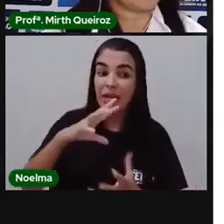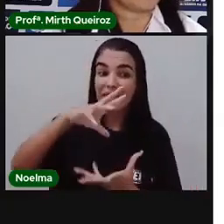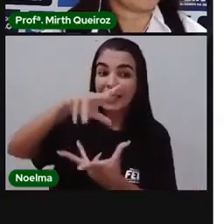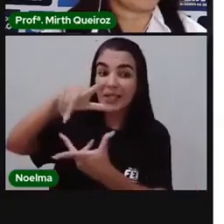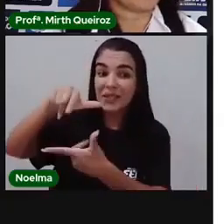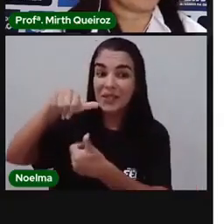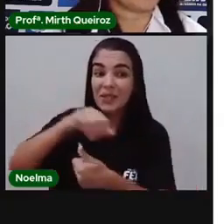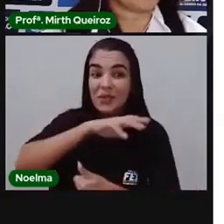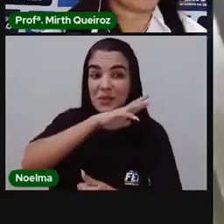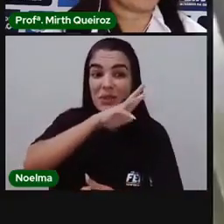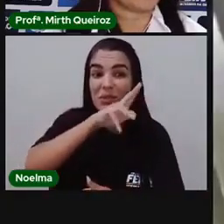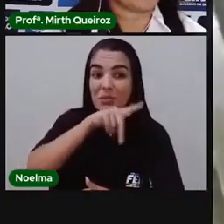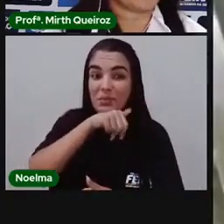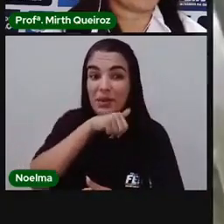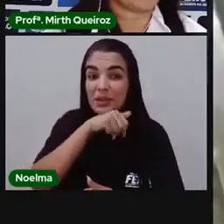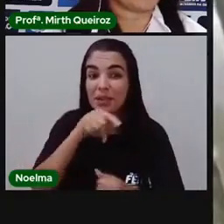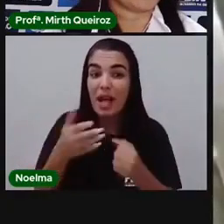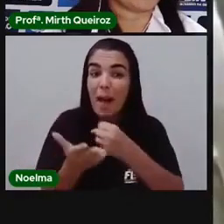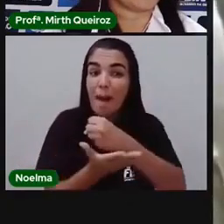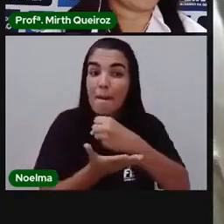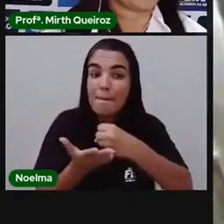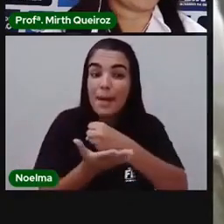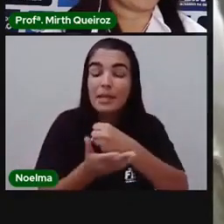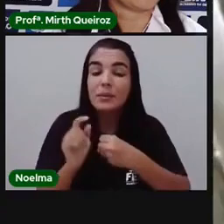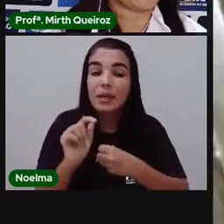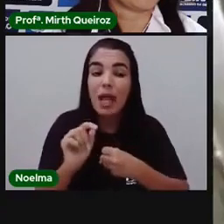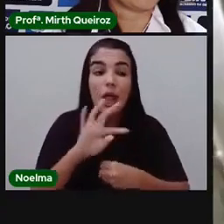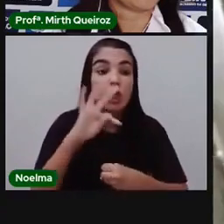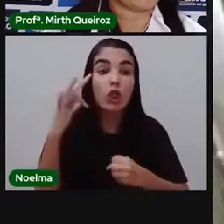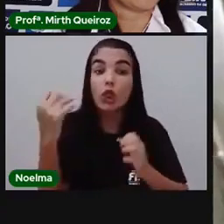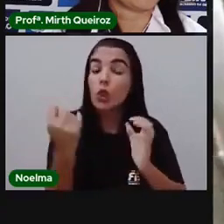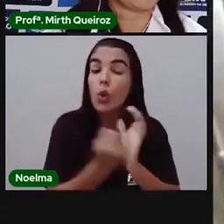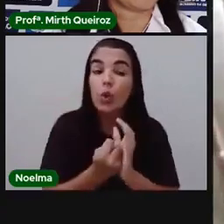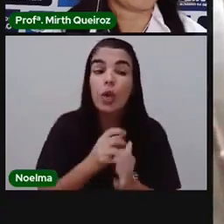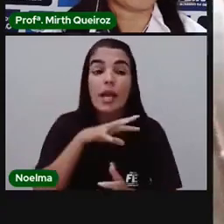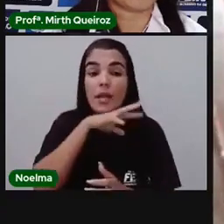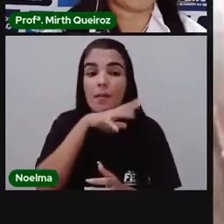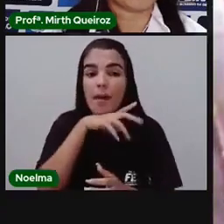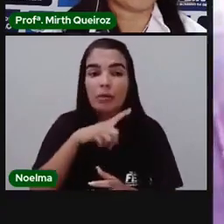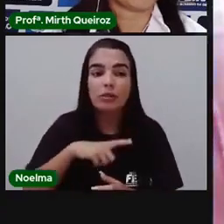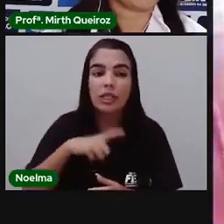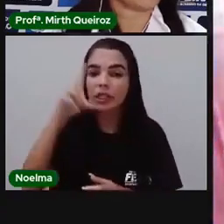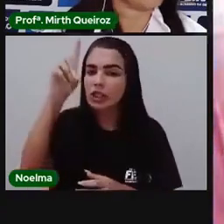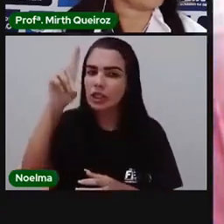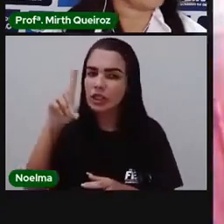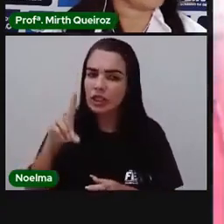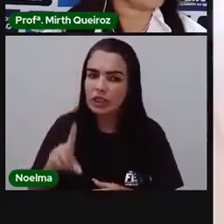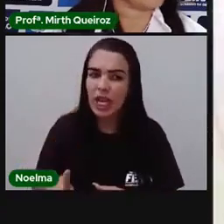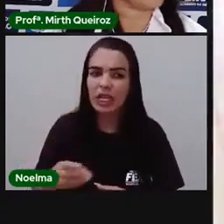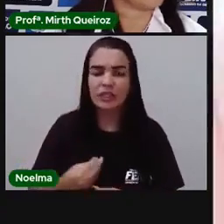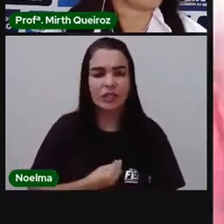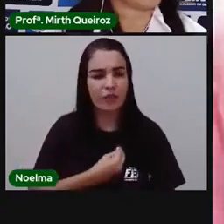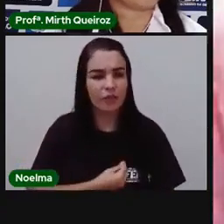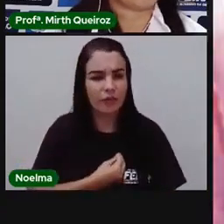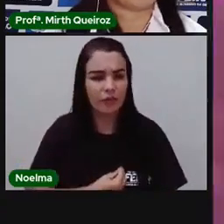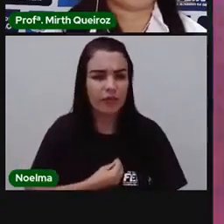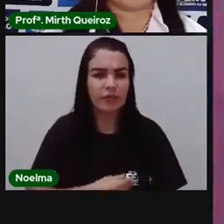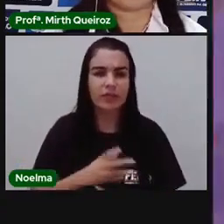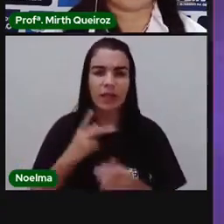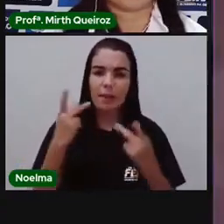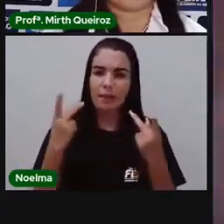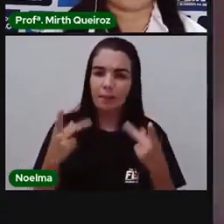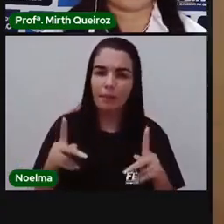tem como base o princípio fundamental que todos os animais têm direito à dignidade e à vida, esteja ele em extinção ou não.